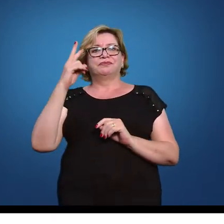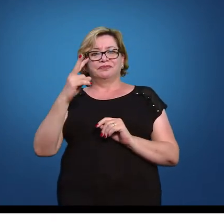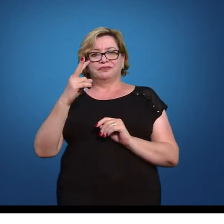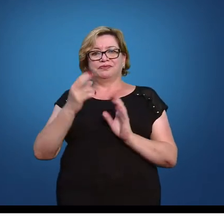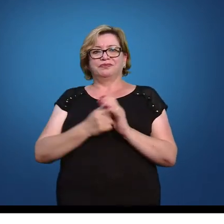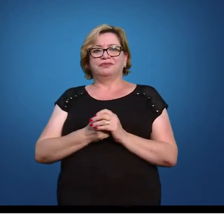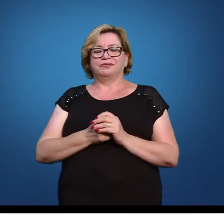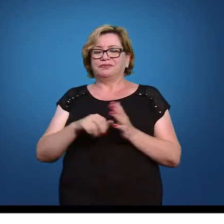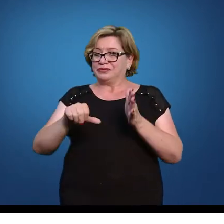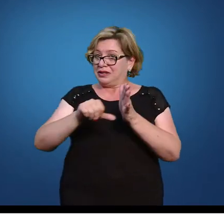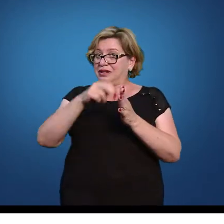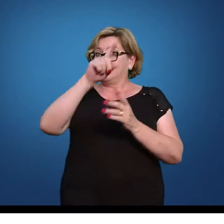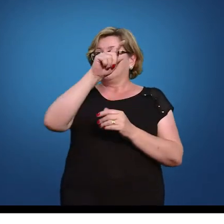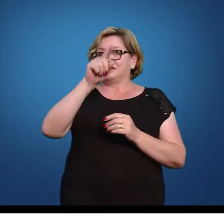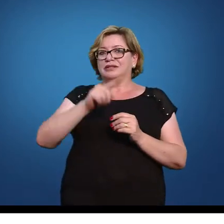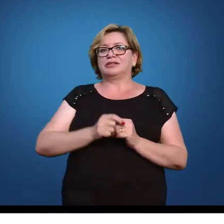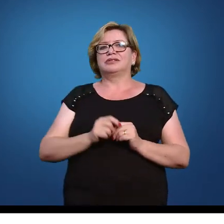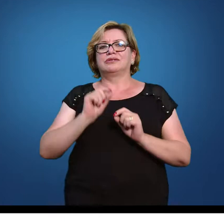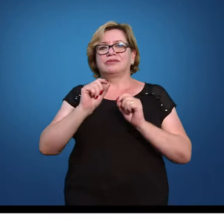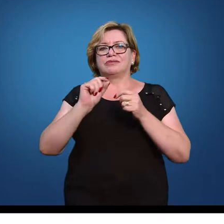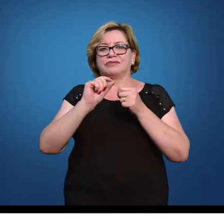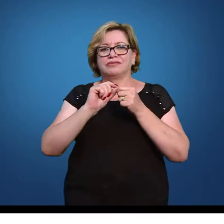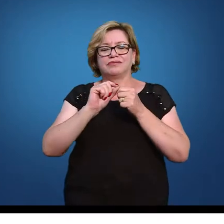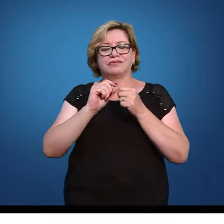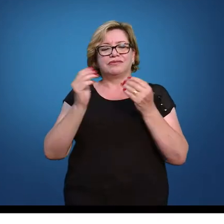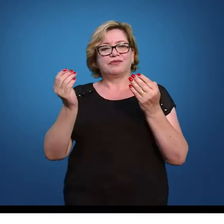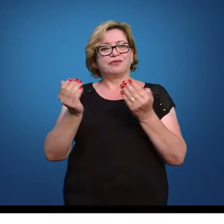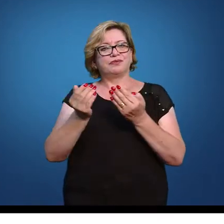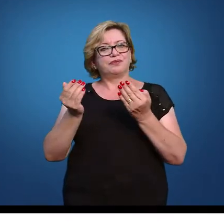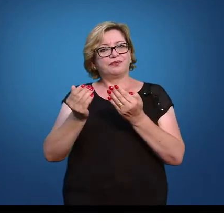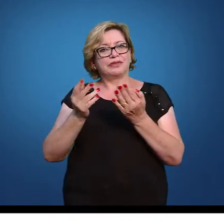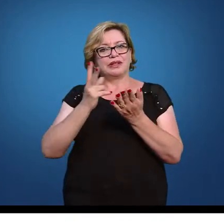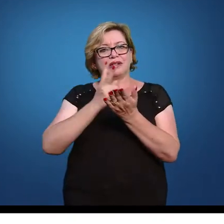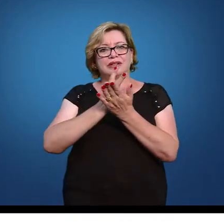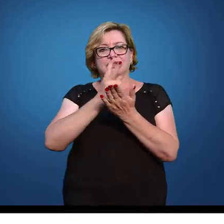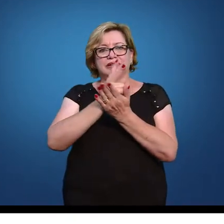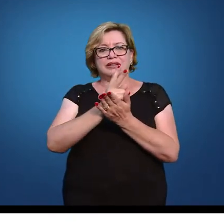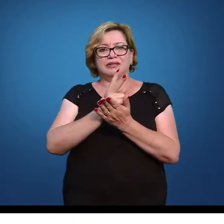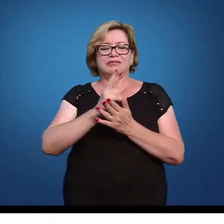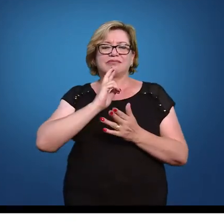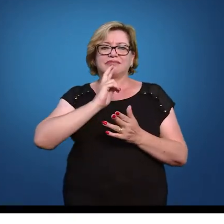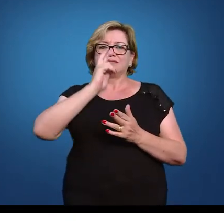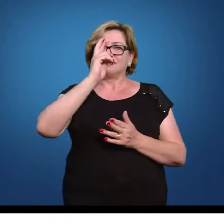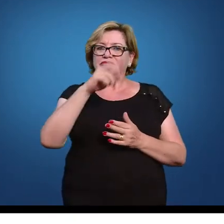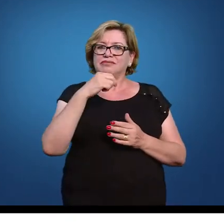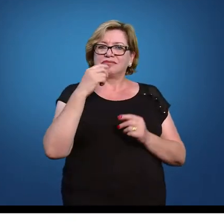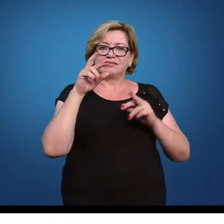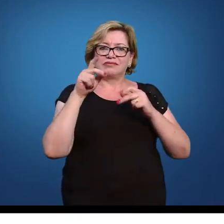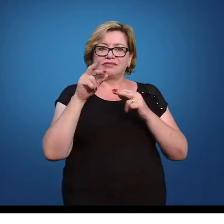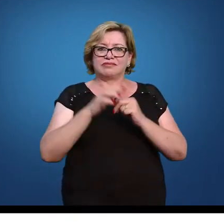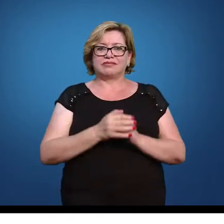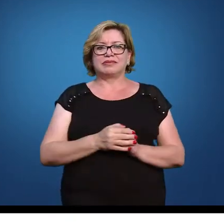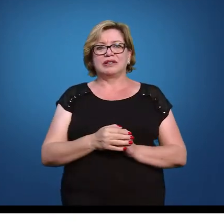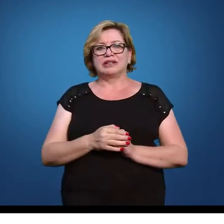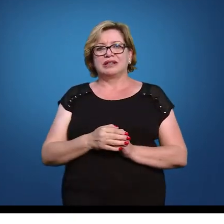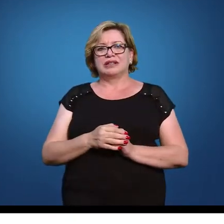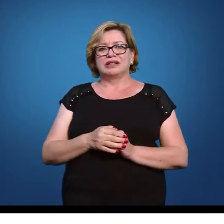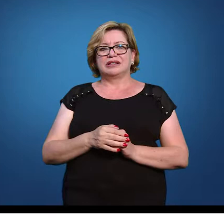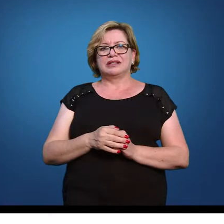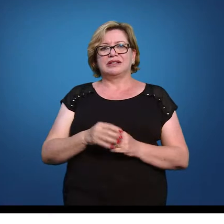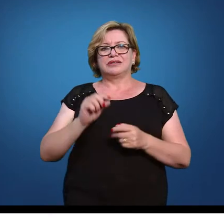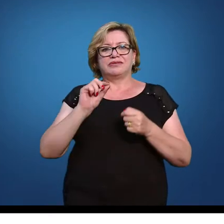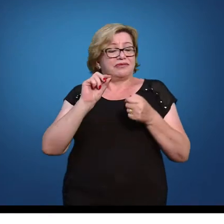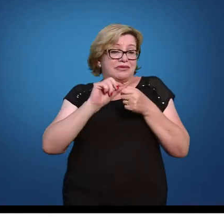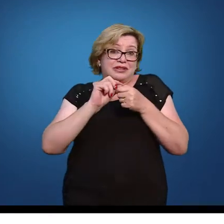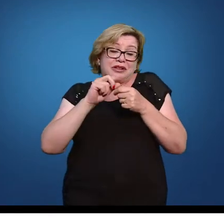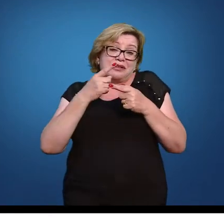padronizar o primeiro Z. Essa conta que eu vou fazer agora ela sempre vai dar o mesmo resultado. Uma questão até de lógica. Então, eu vou